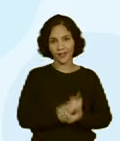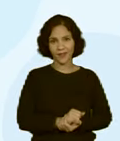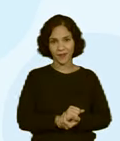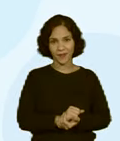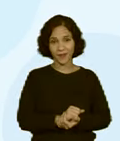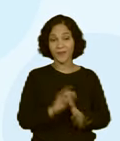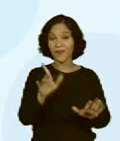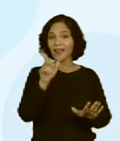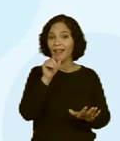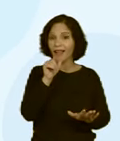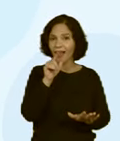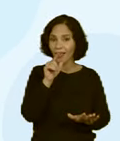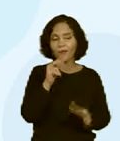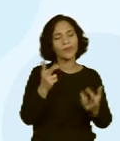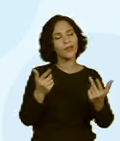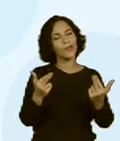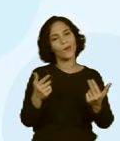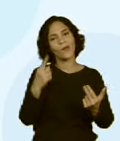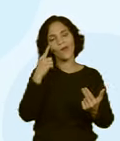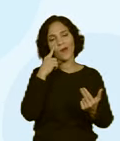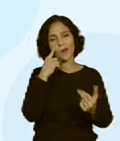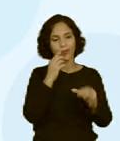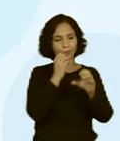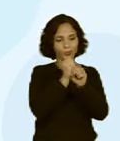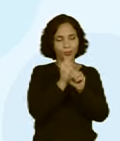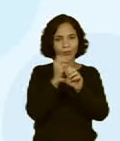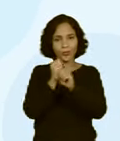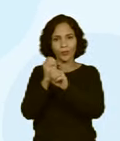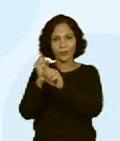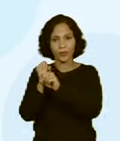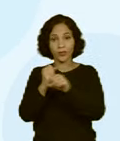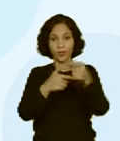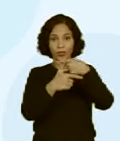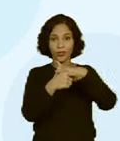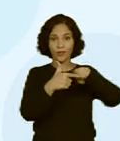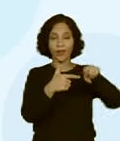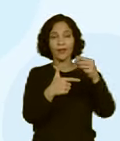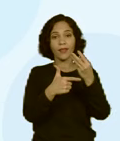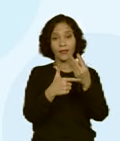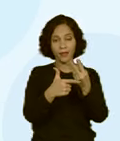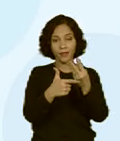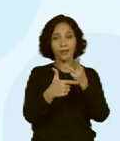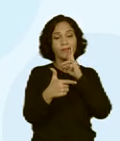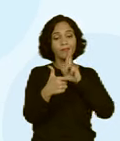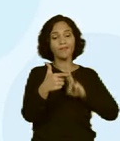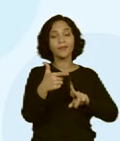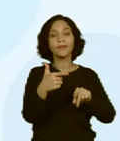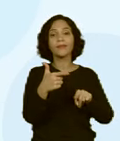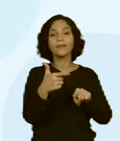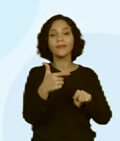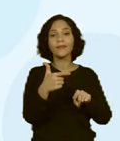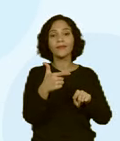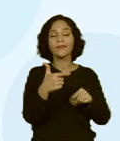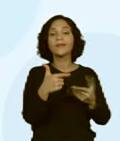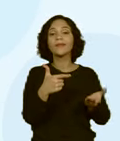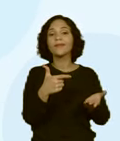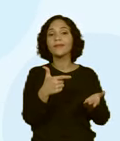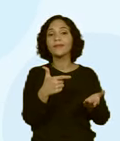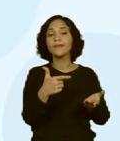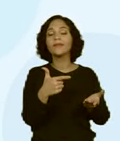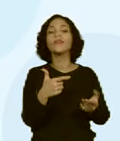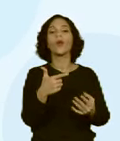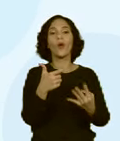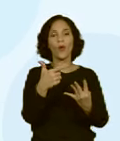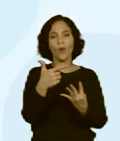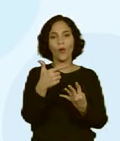Mesma coisa, soma um com outro, com outro, divide por 3. Nós vamos chegar ao valor de